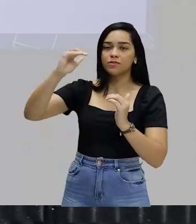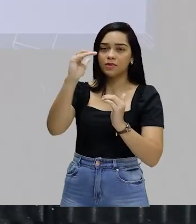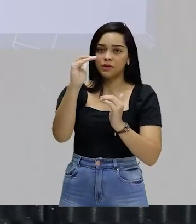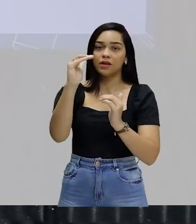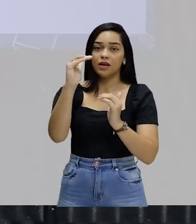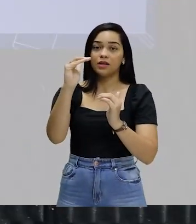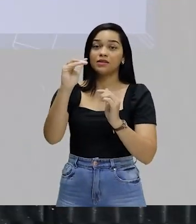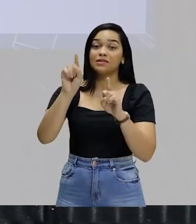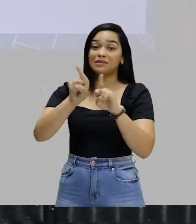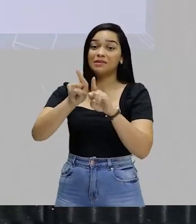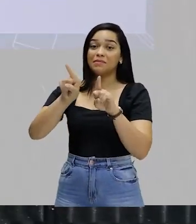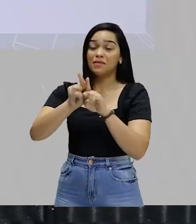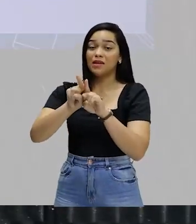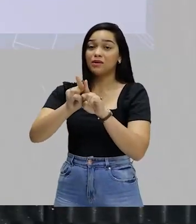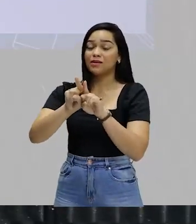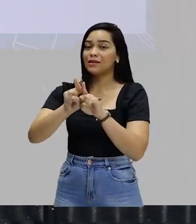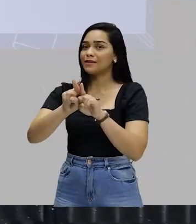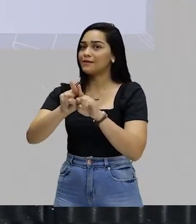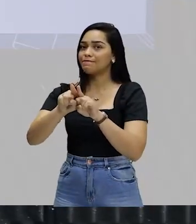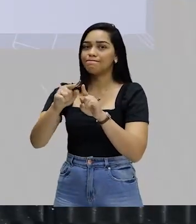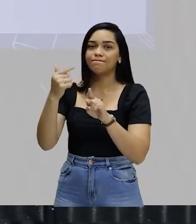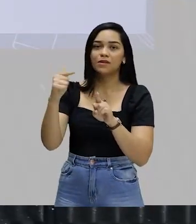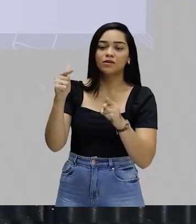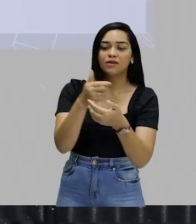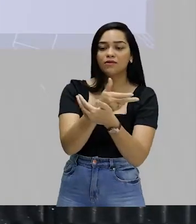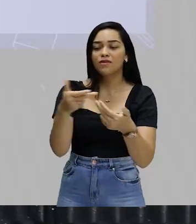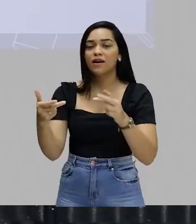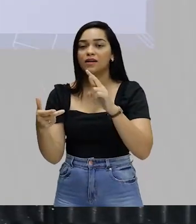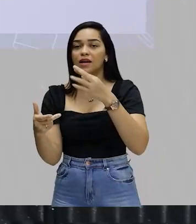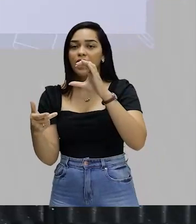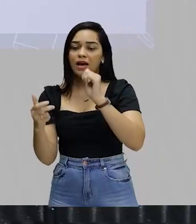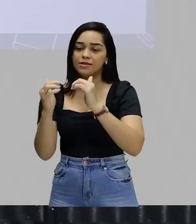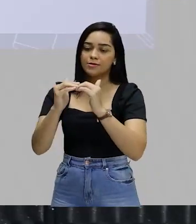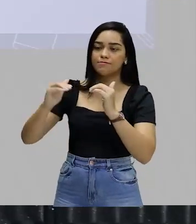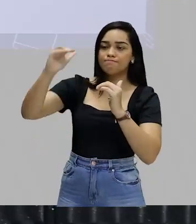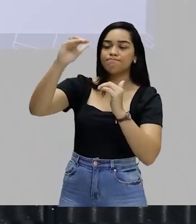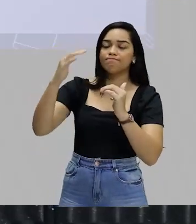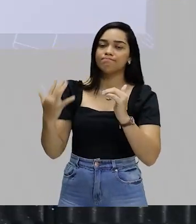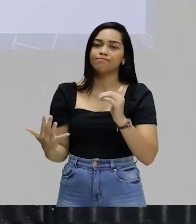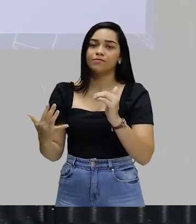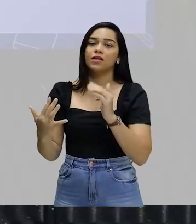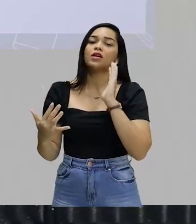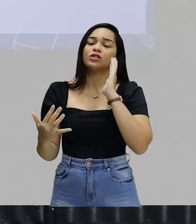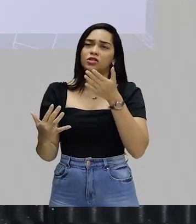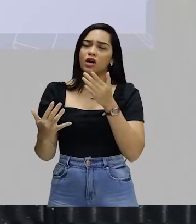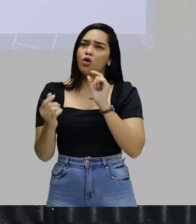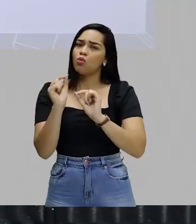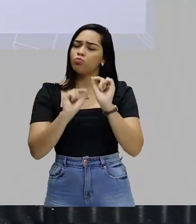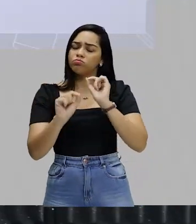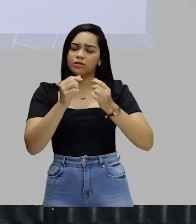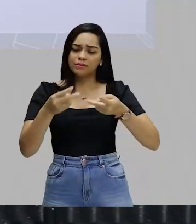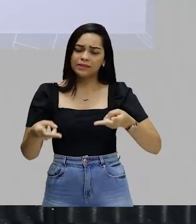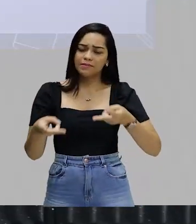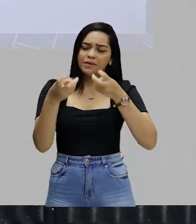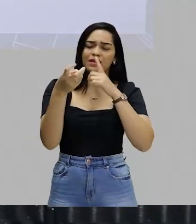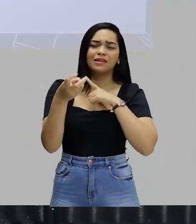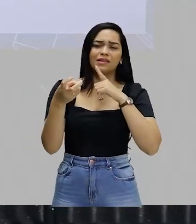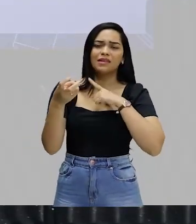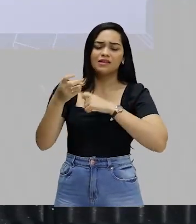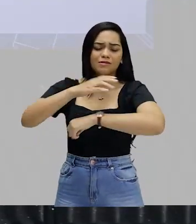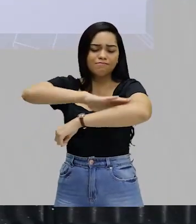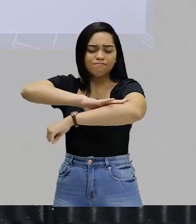irremediável de certas raças sobre as outras. A gente já começa a perceber que esse